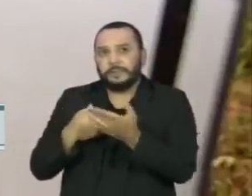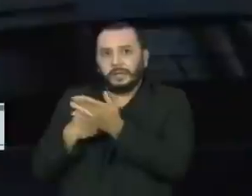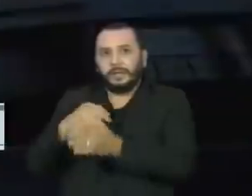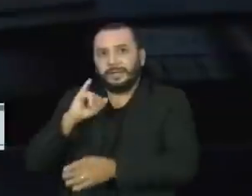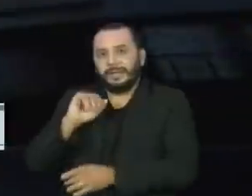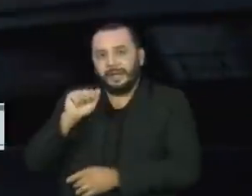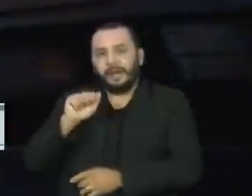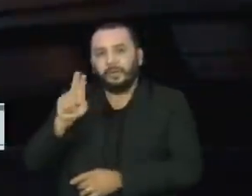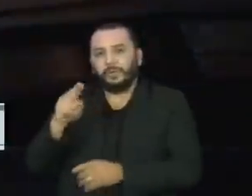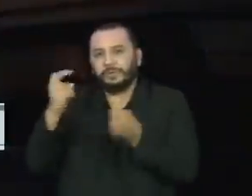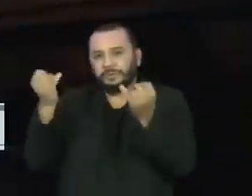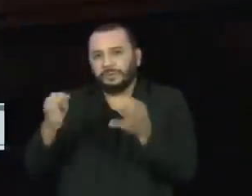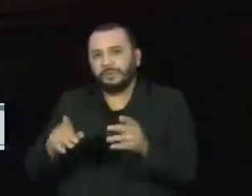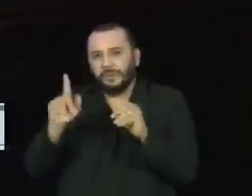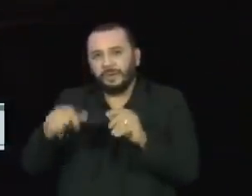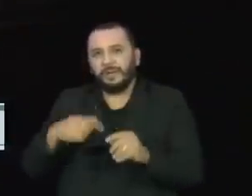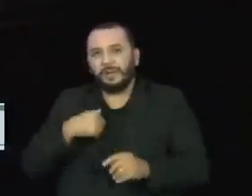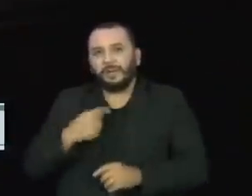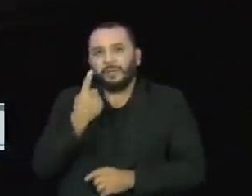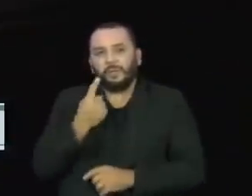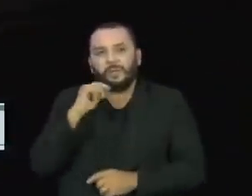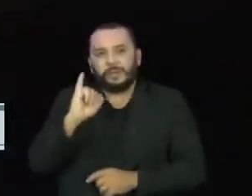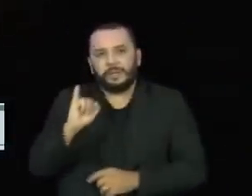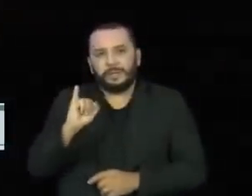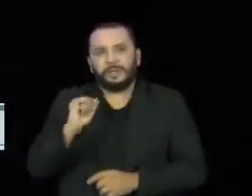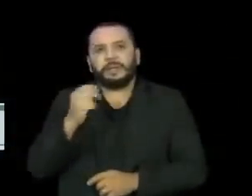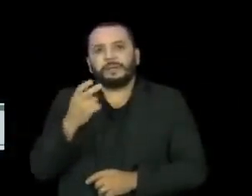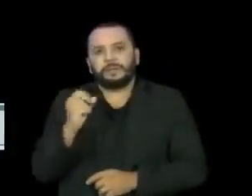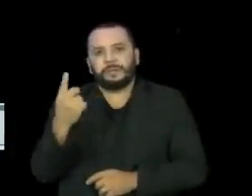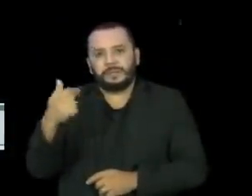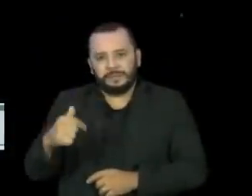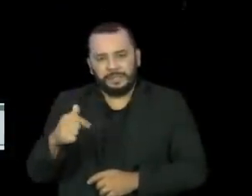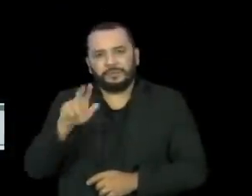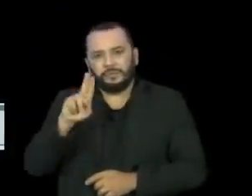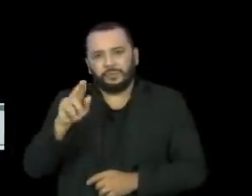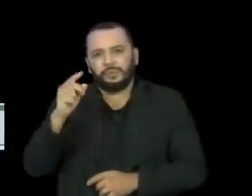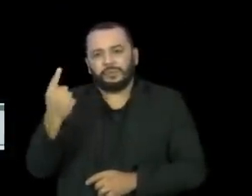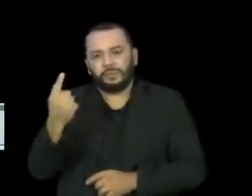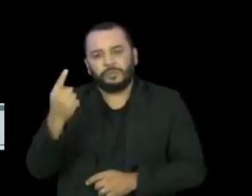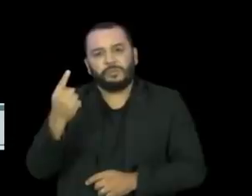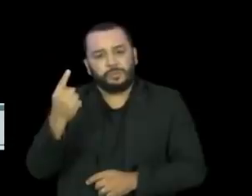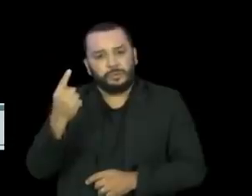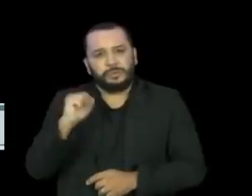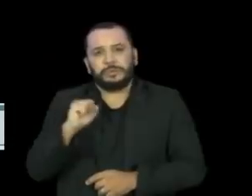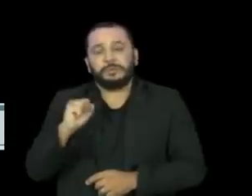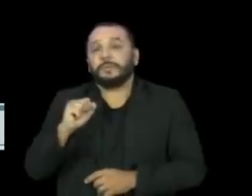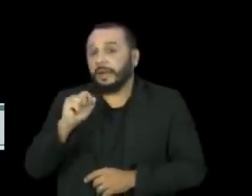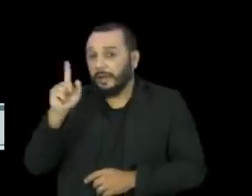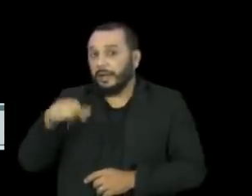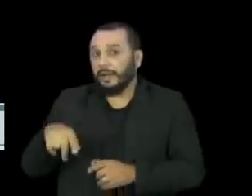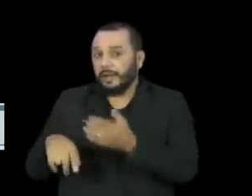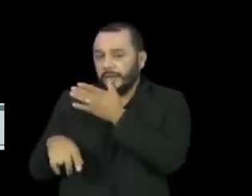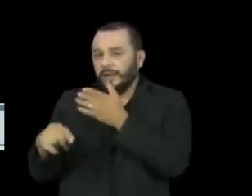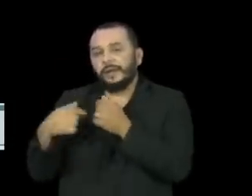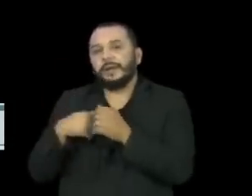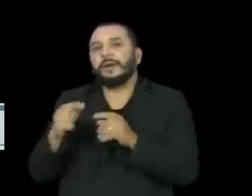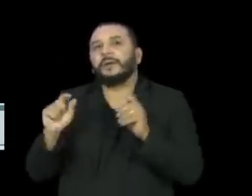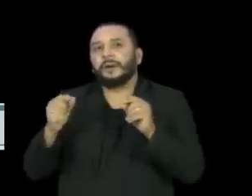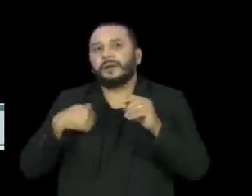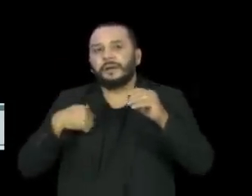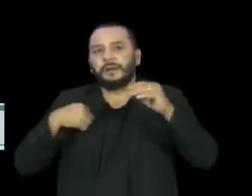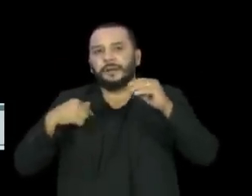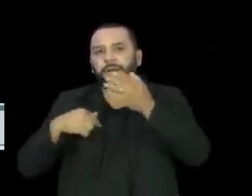batizou como 1I-2017-U1. Mas ele ficou conhecido mesmo pelo apelido